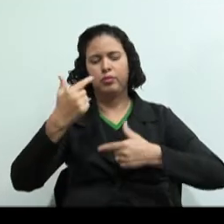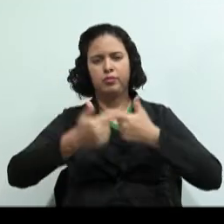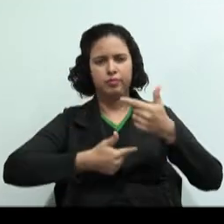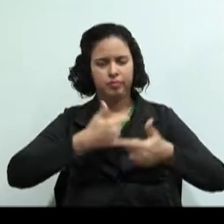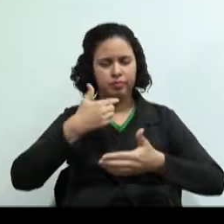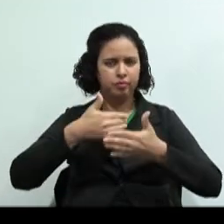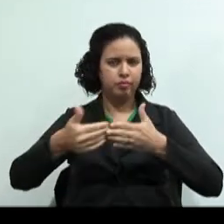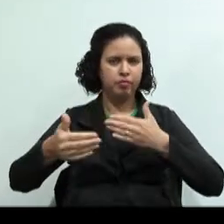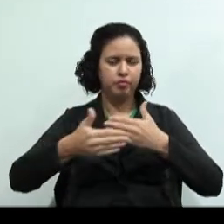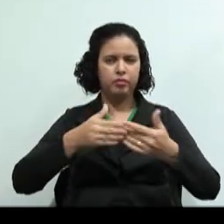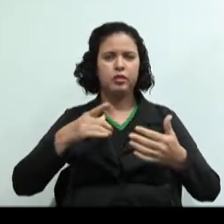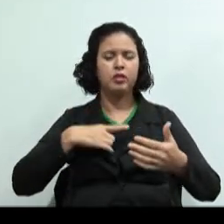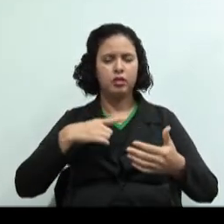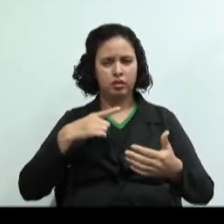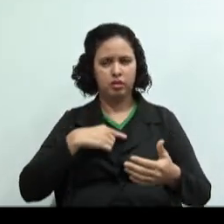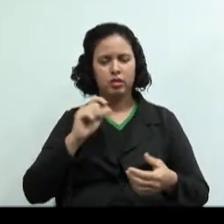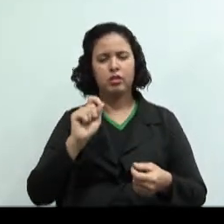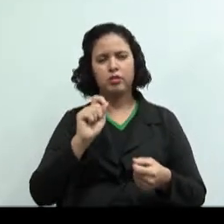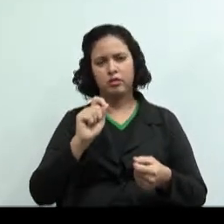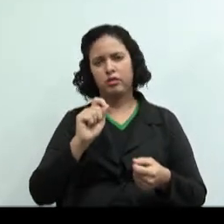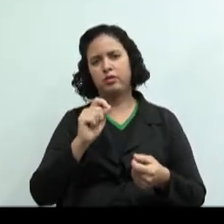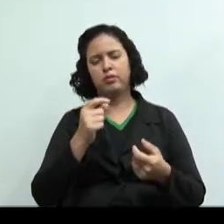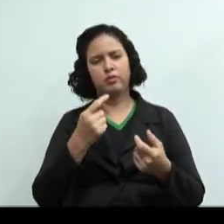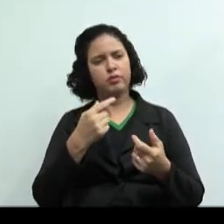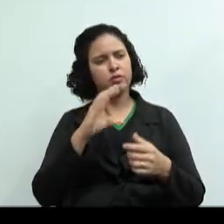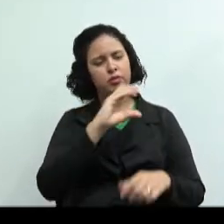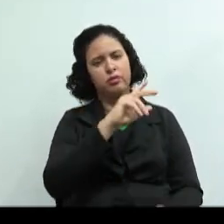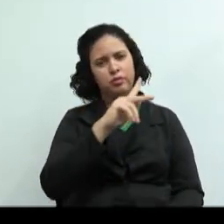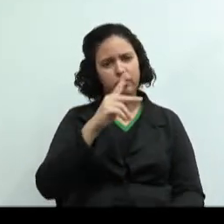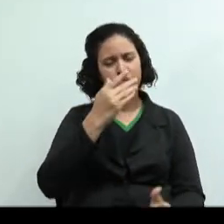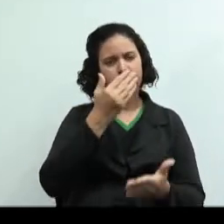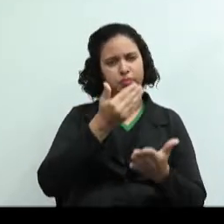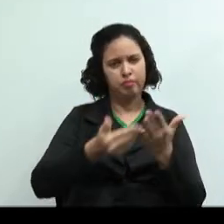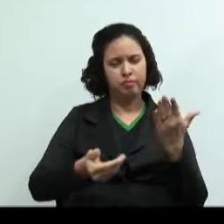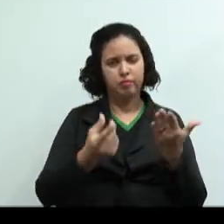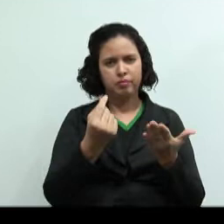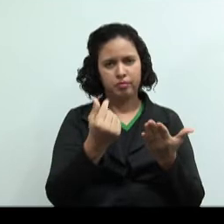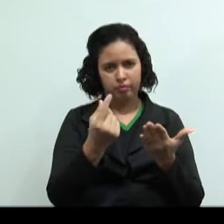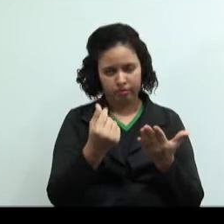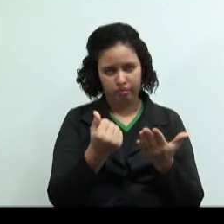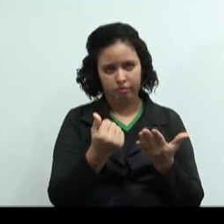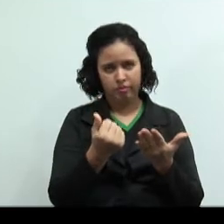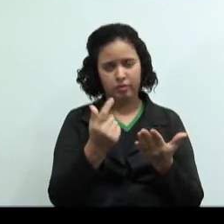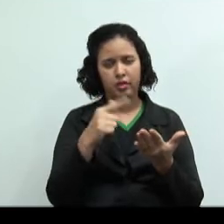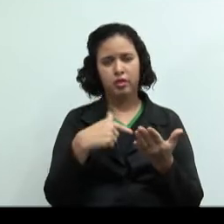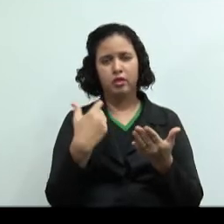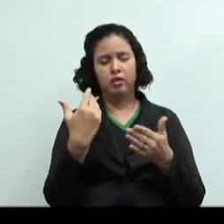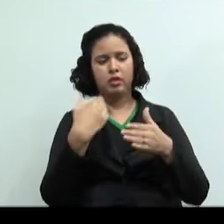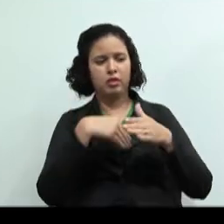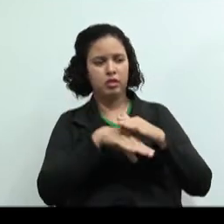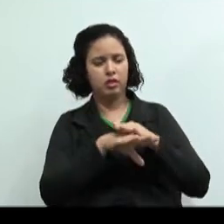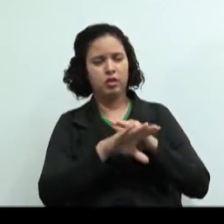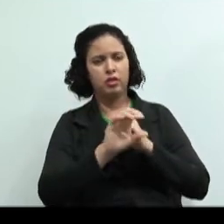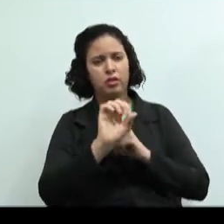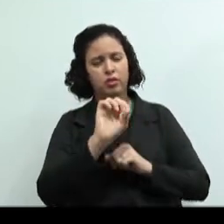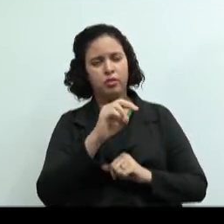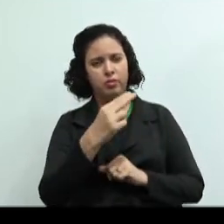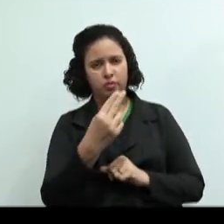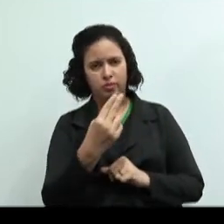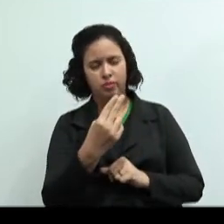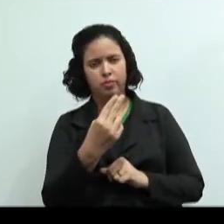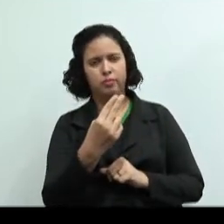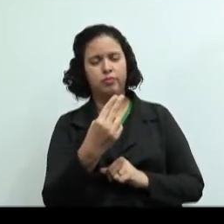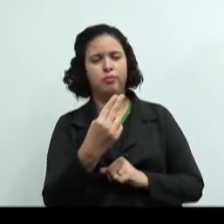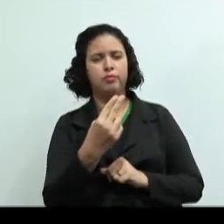sacrifício financeiro para a cooperativa, representado por entrada ou promessa de ativos. Então